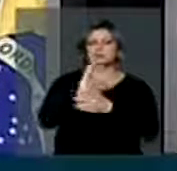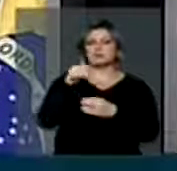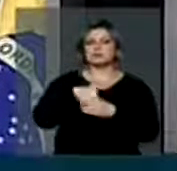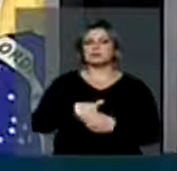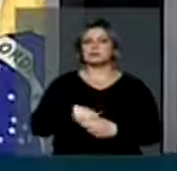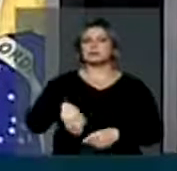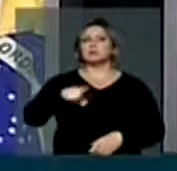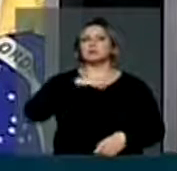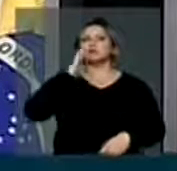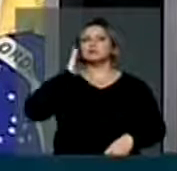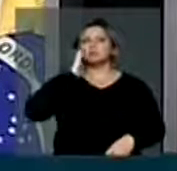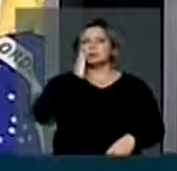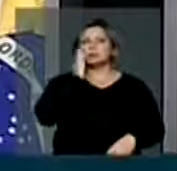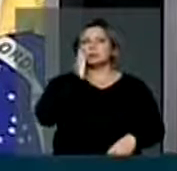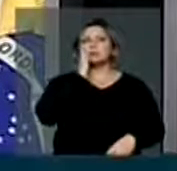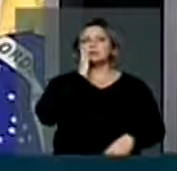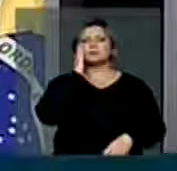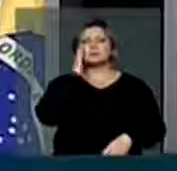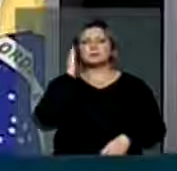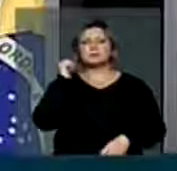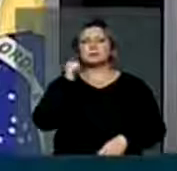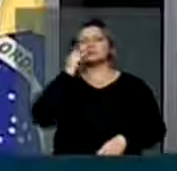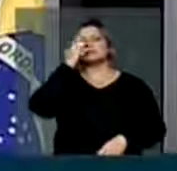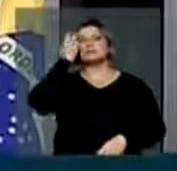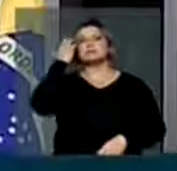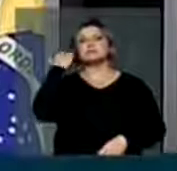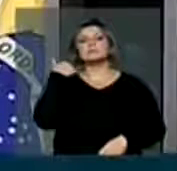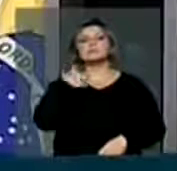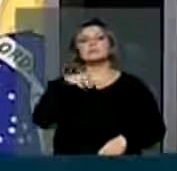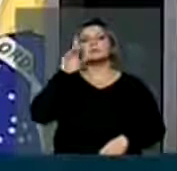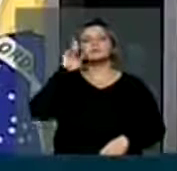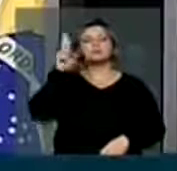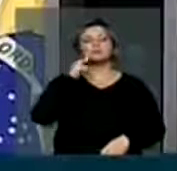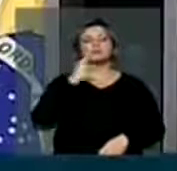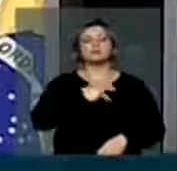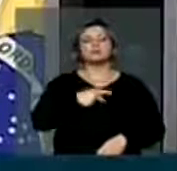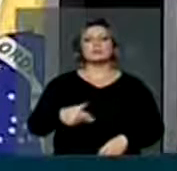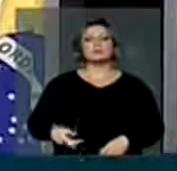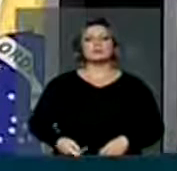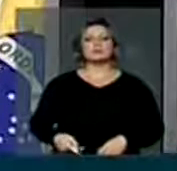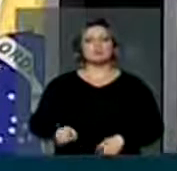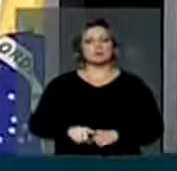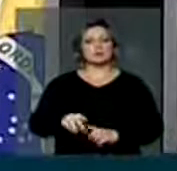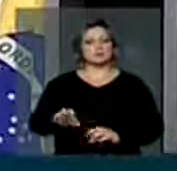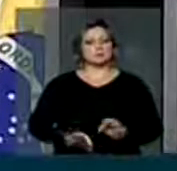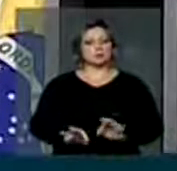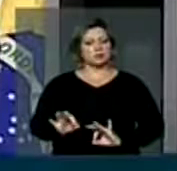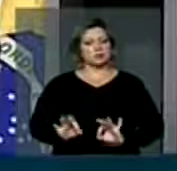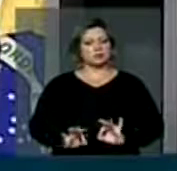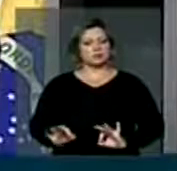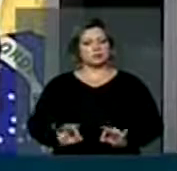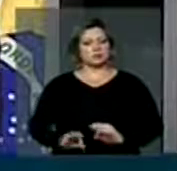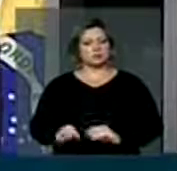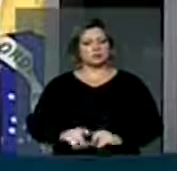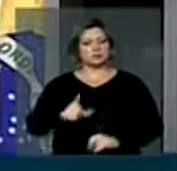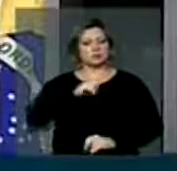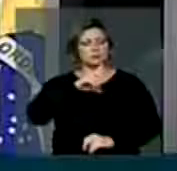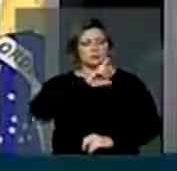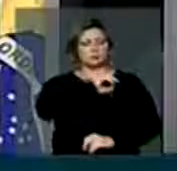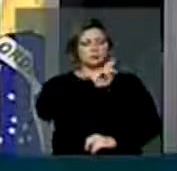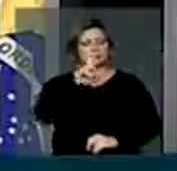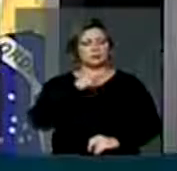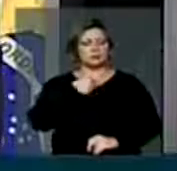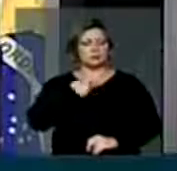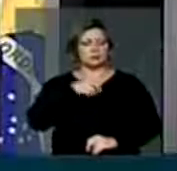Eu entendo que a vossa excelência presidindo a casa tem responsabilidade, mas